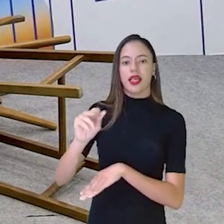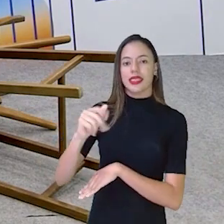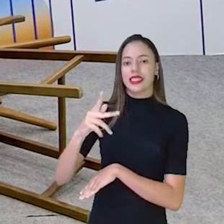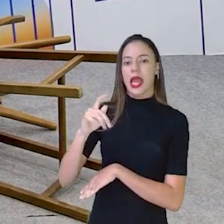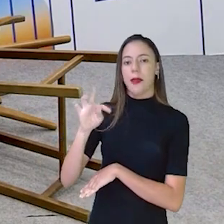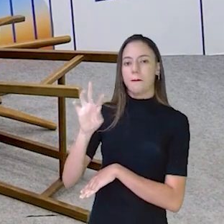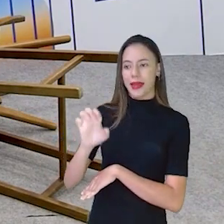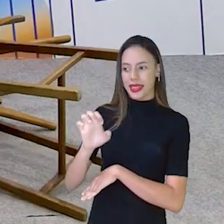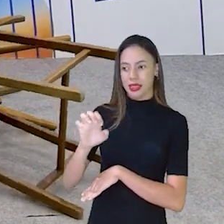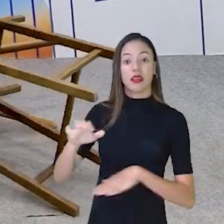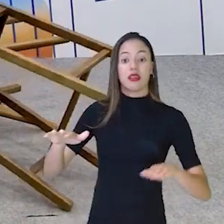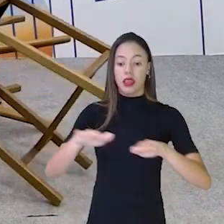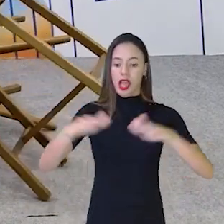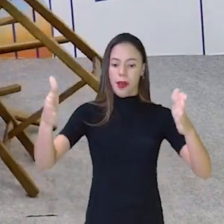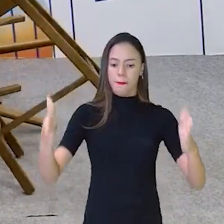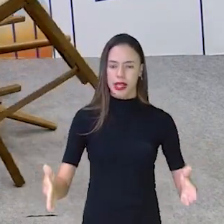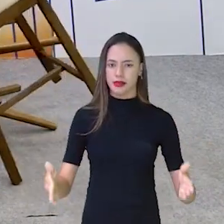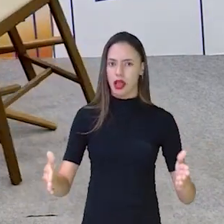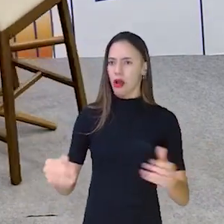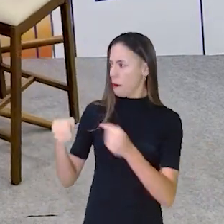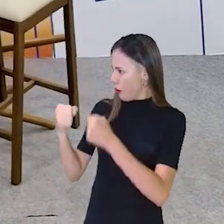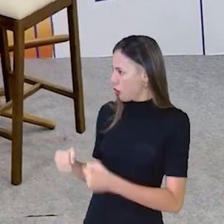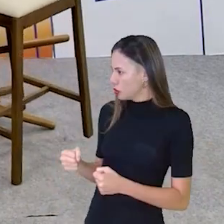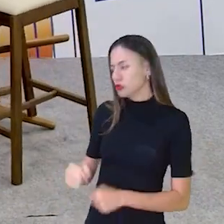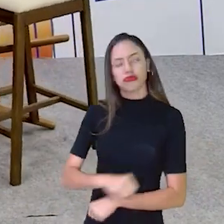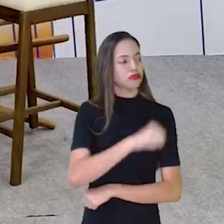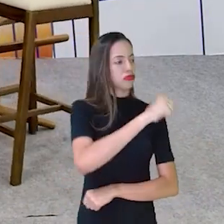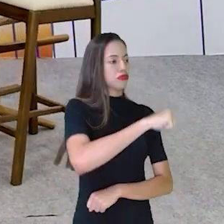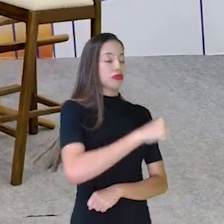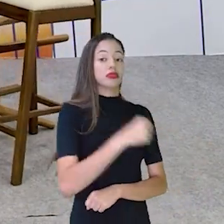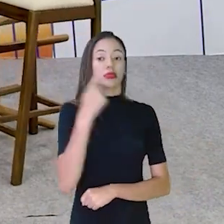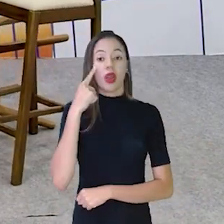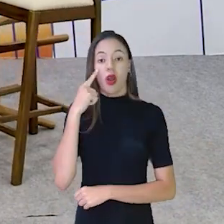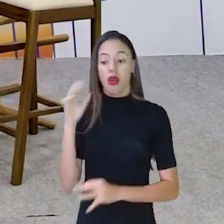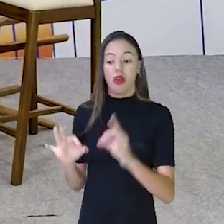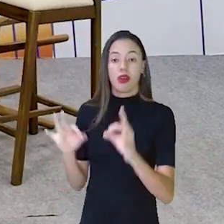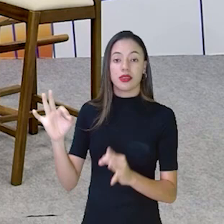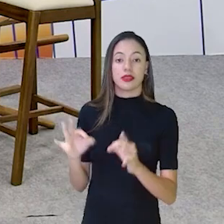vou botar a mesa. Se não ficar bom. pesado. Bota aqui no cantinho.